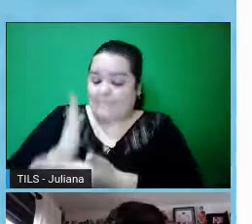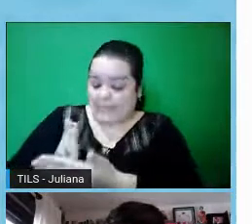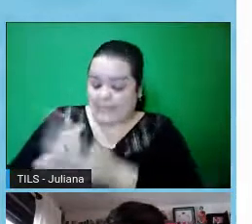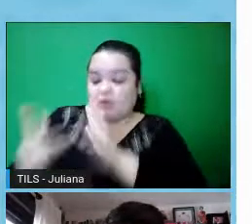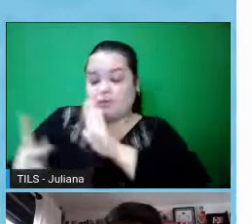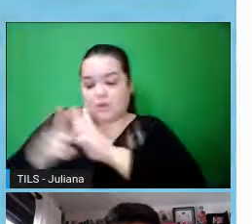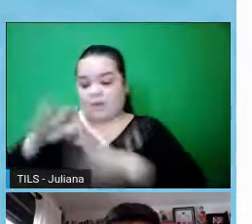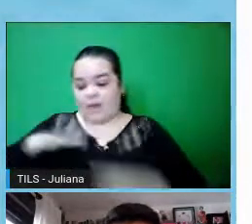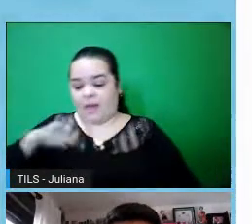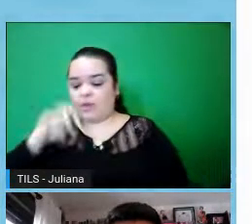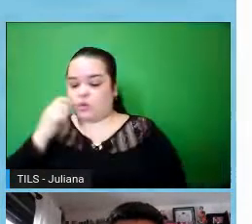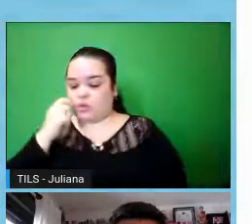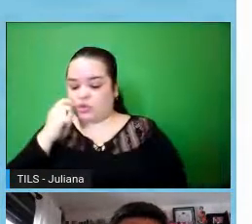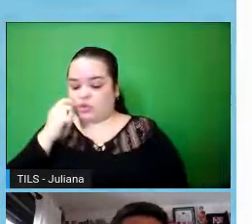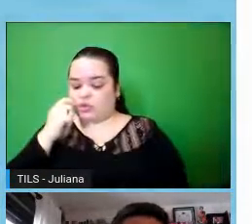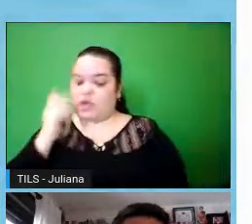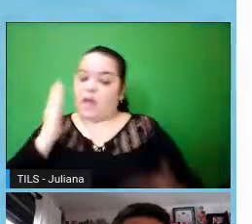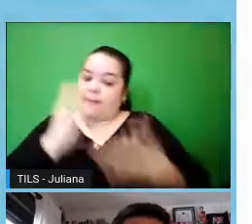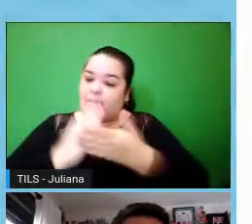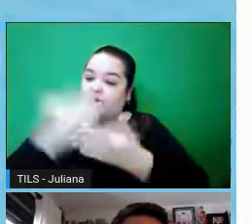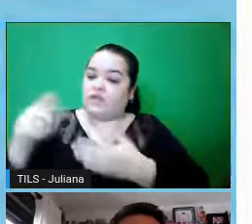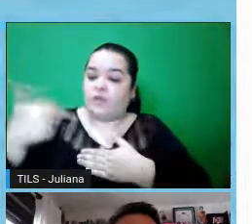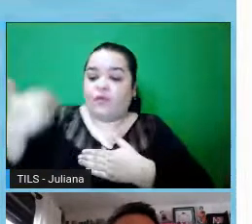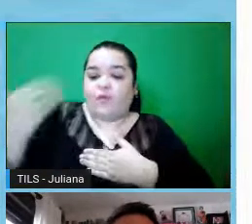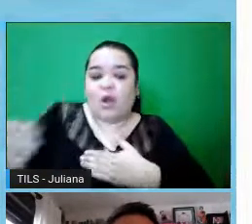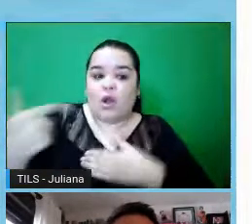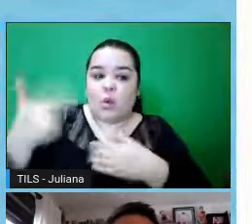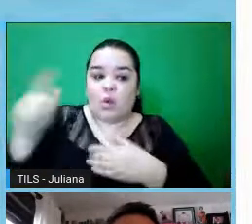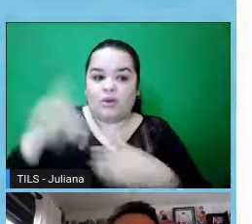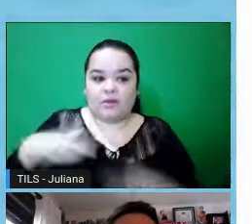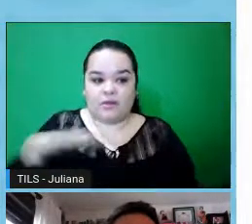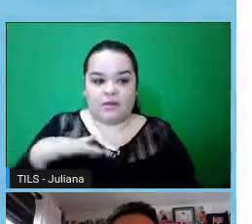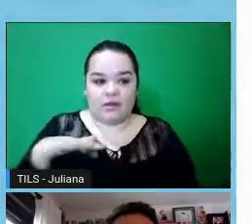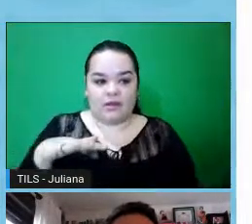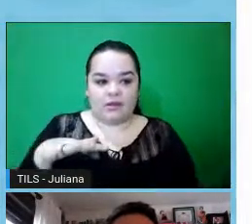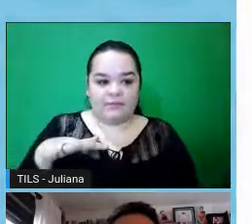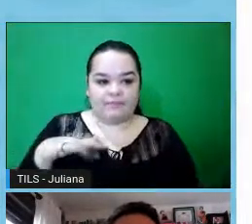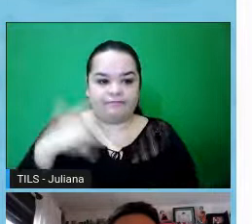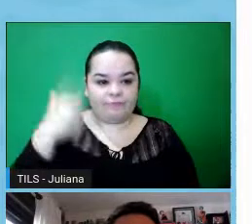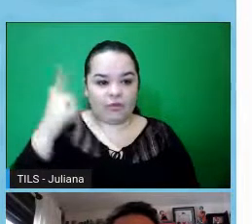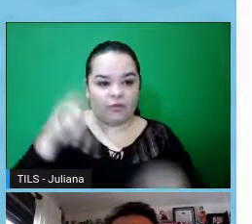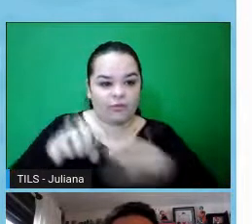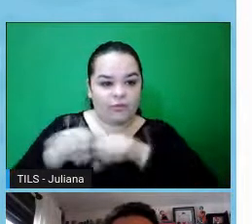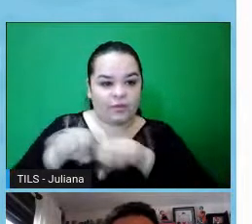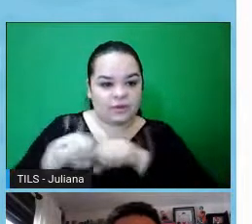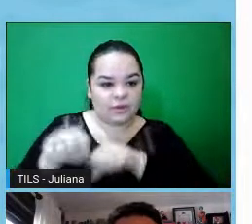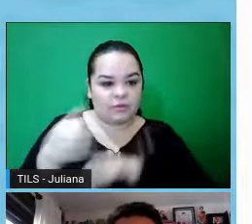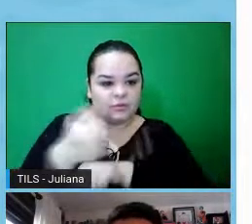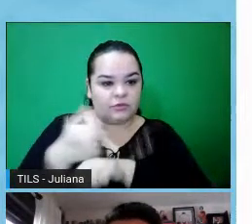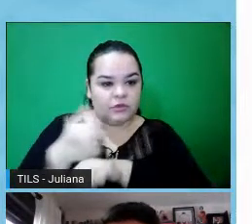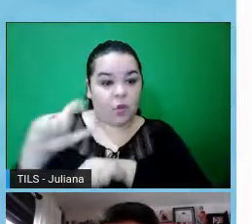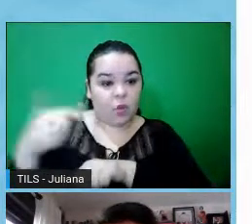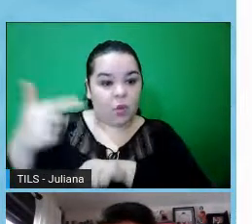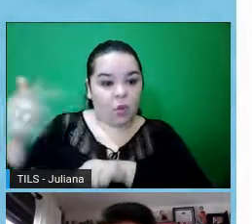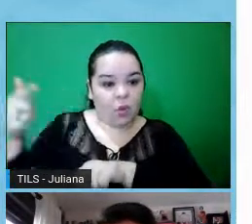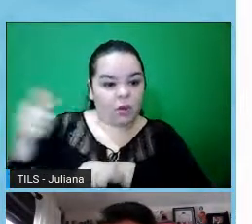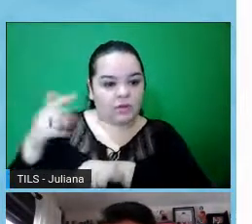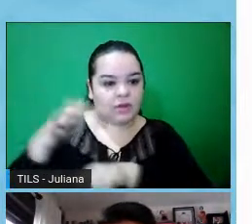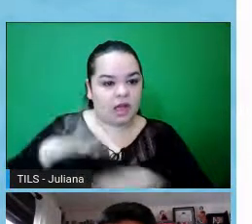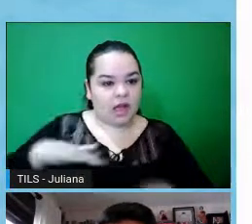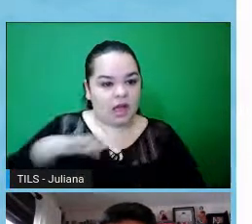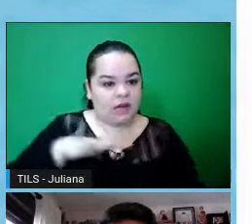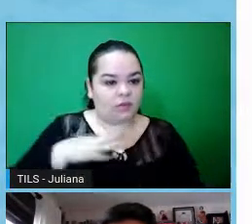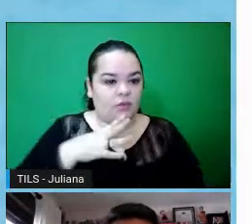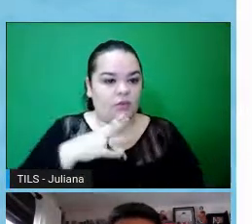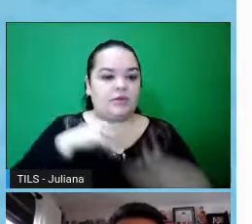enfermagem ou da medicina. E eles, obrigatoriamente, eles precisam ter pessoas com outras formações em outras áreas e outras disciplinas de conhecimento,